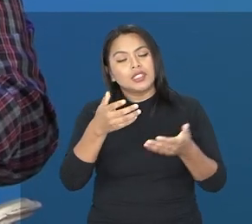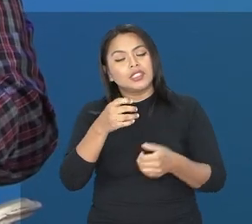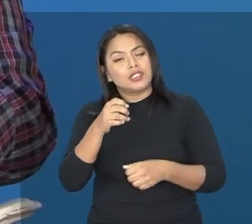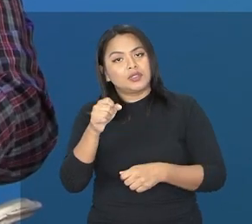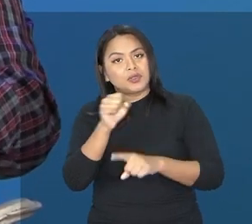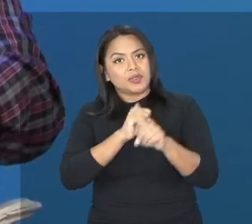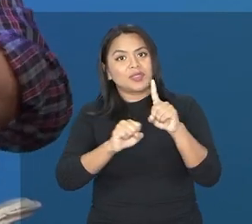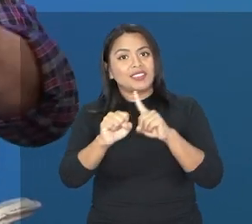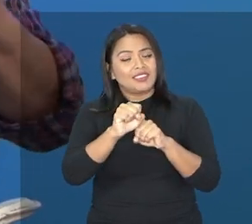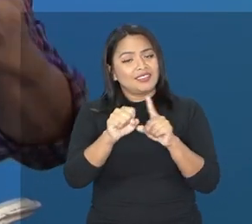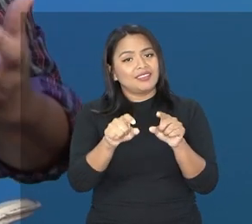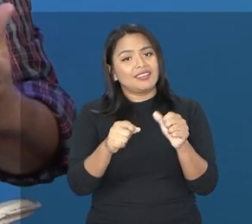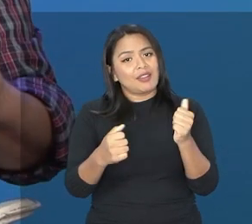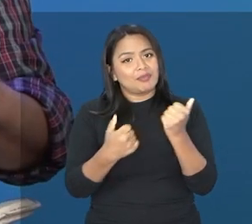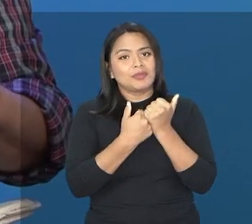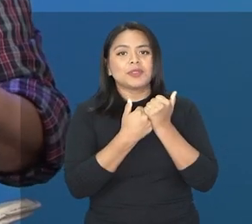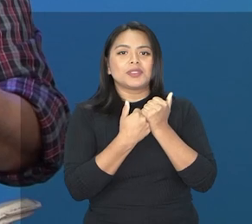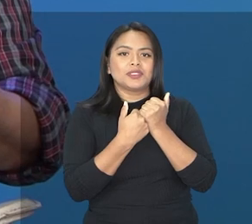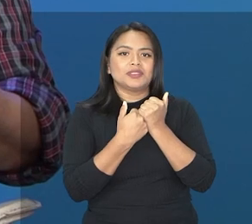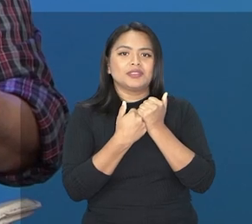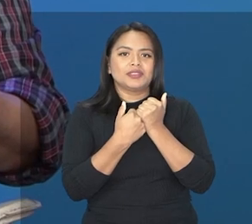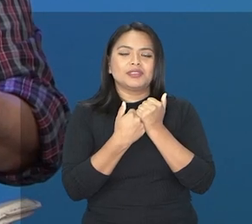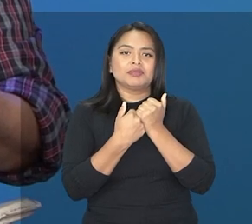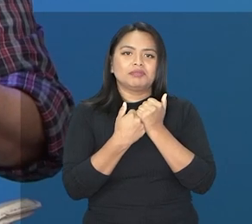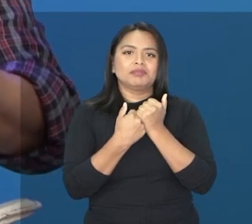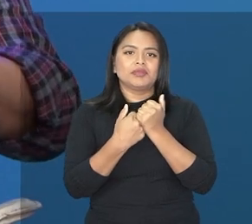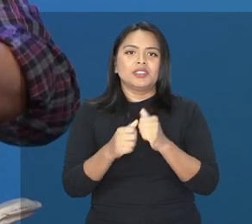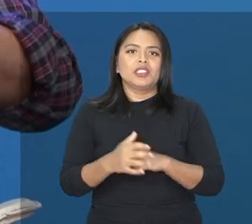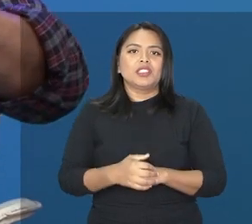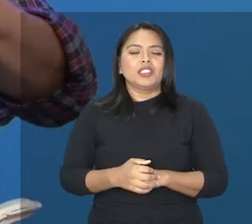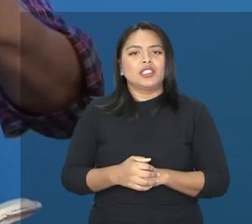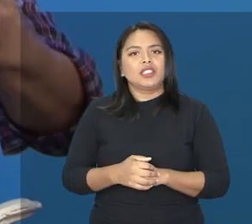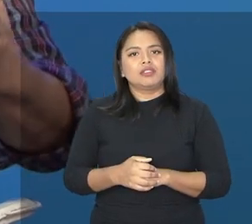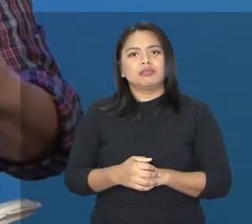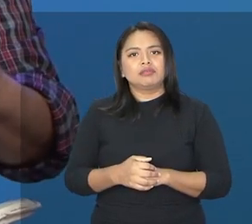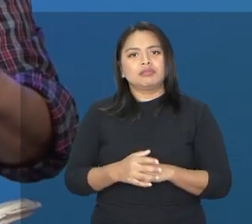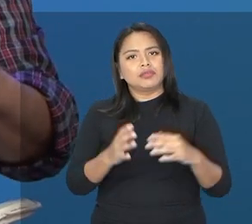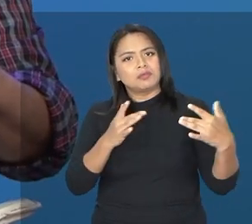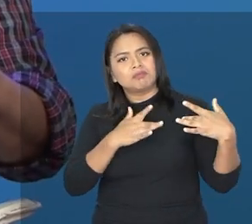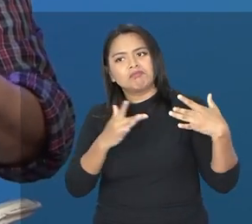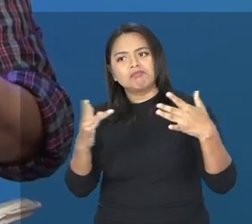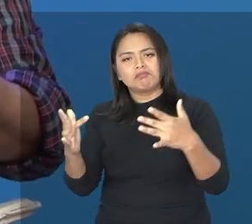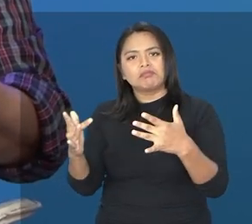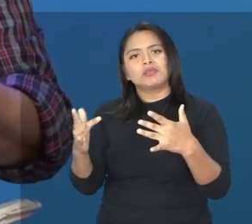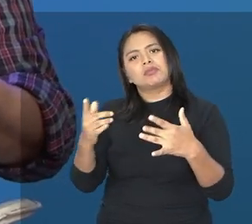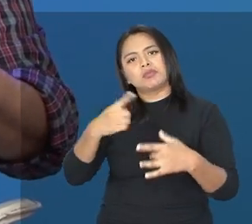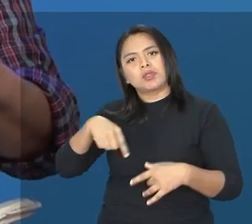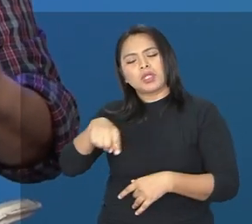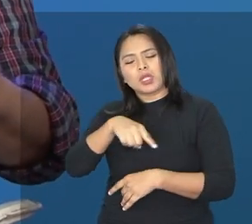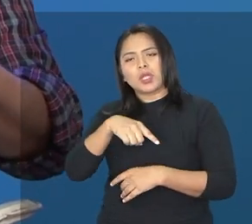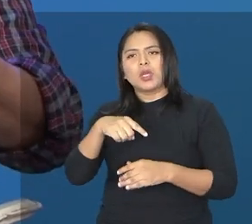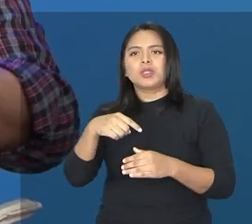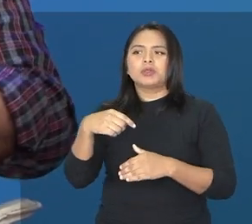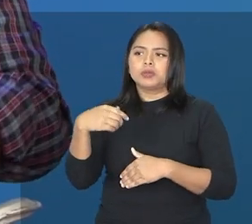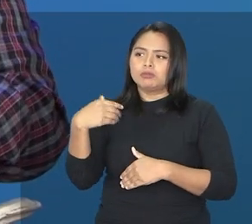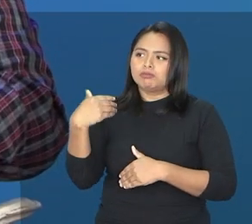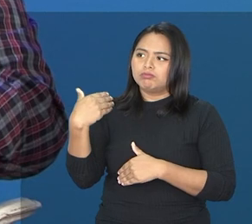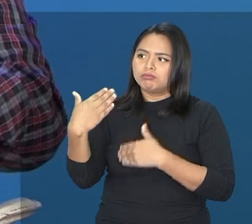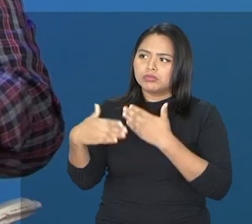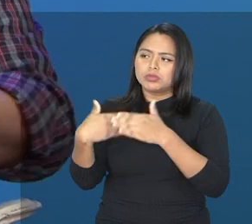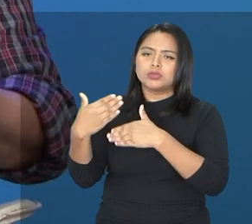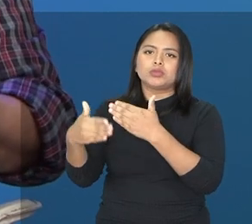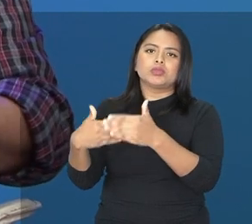sociedade para contribuir conosco, oferecer-se para construirmos um